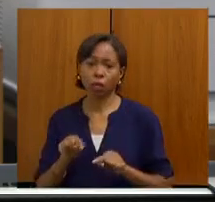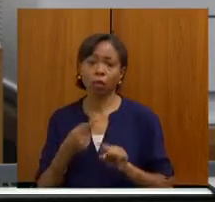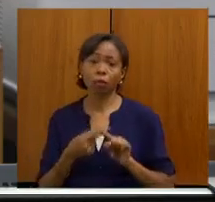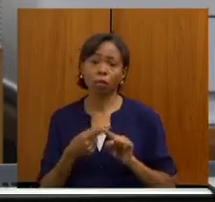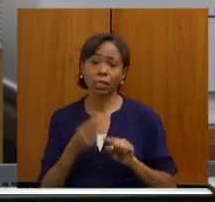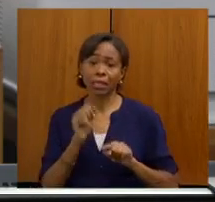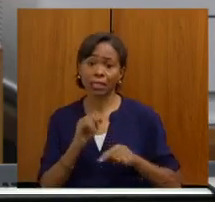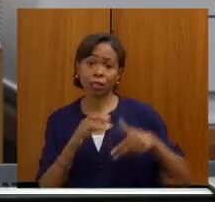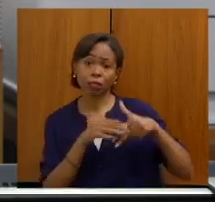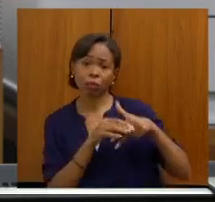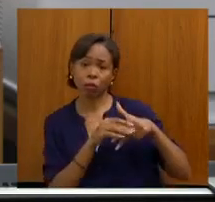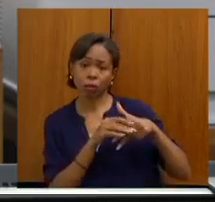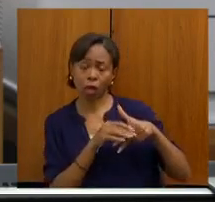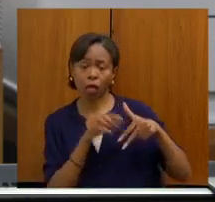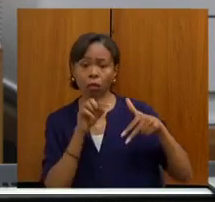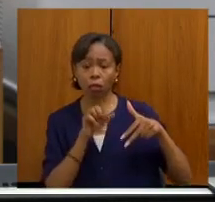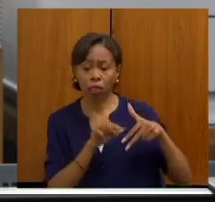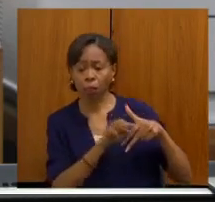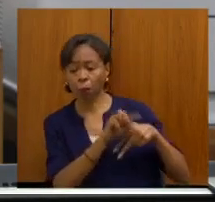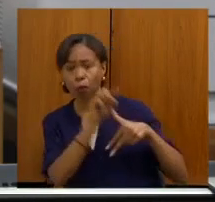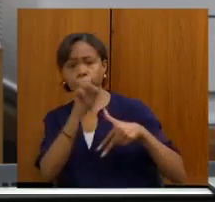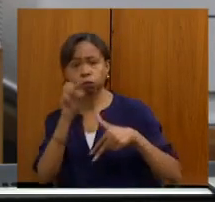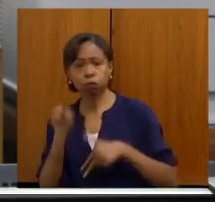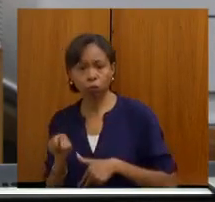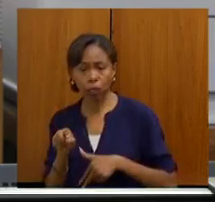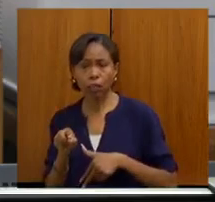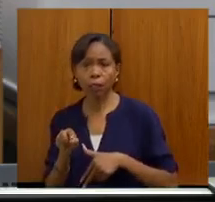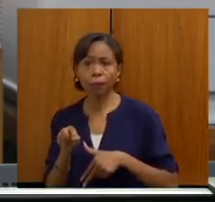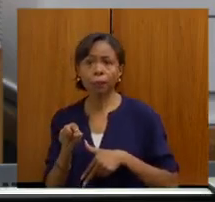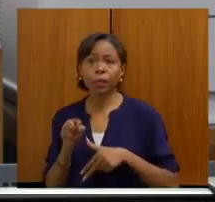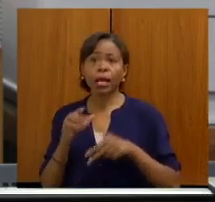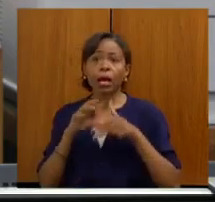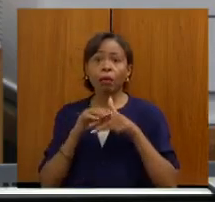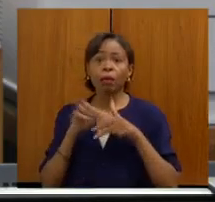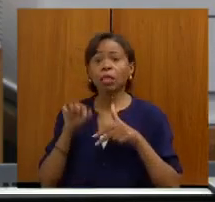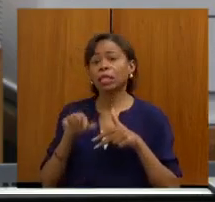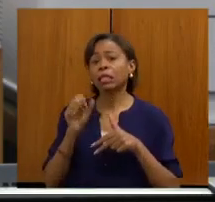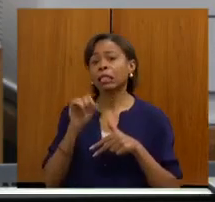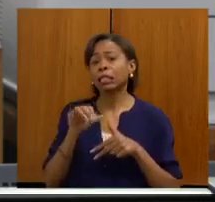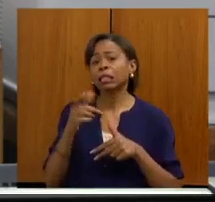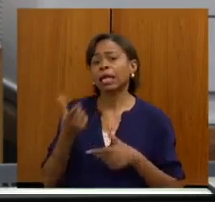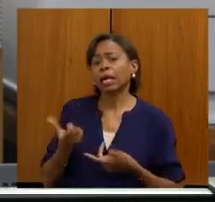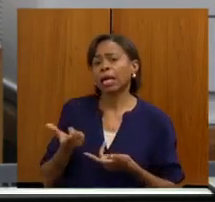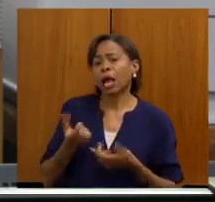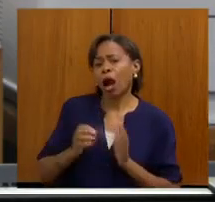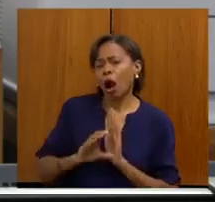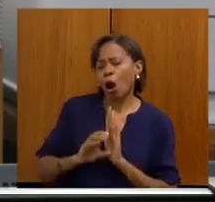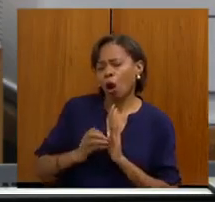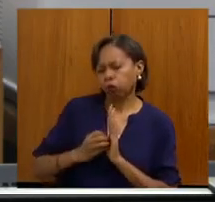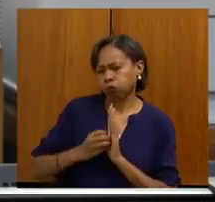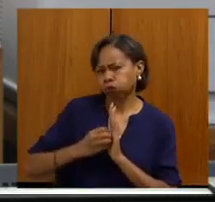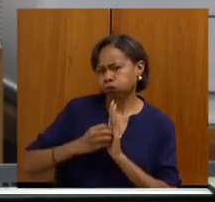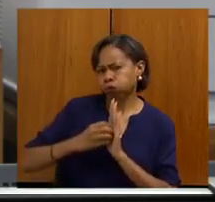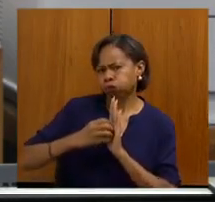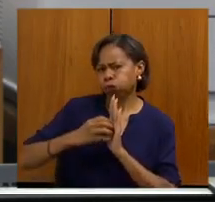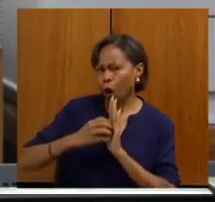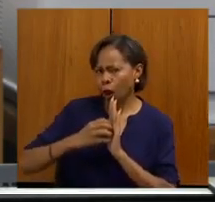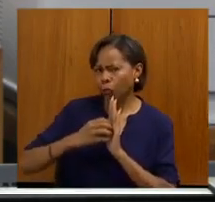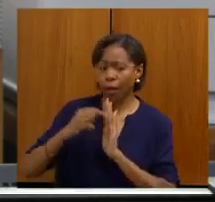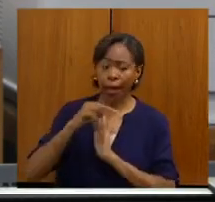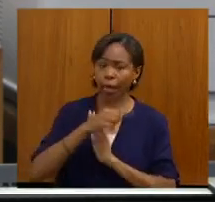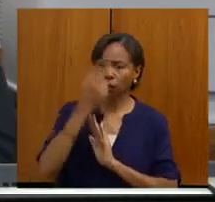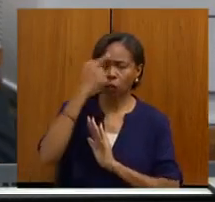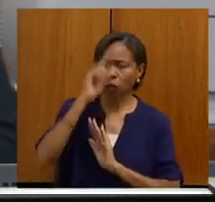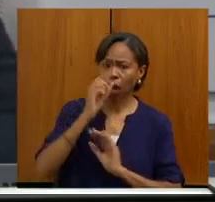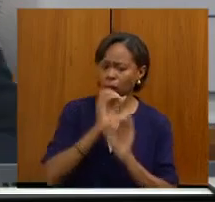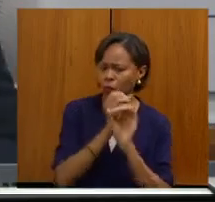paciente lá, o doutor Wilson Batista, com algum nódulo, ele nem sabe se fez ou não o exame, mas